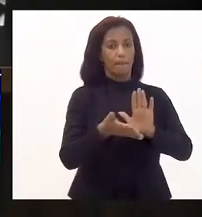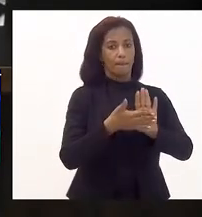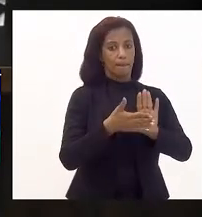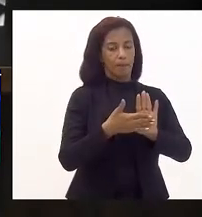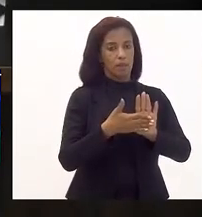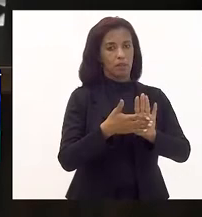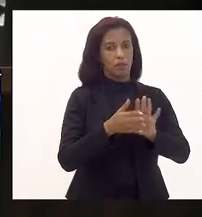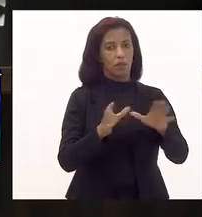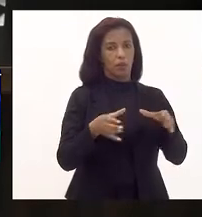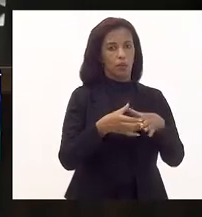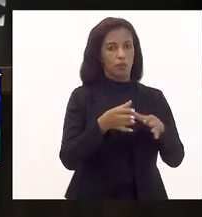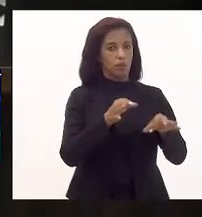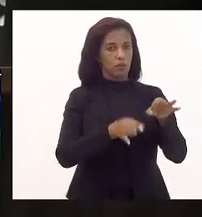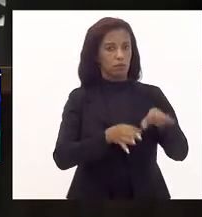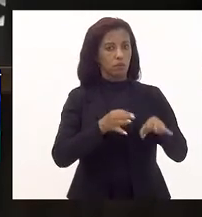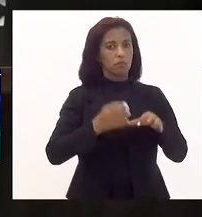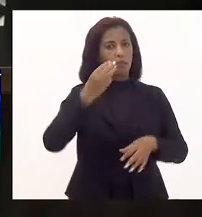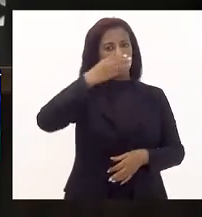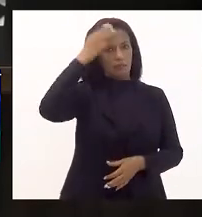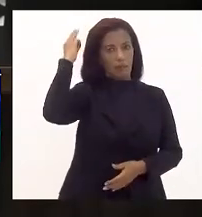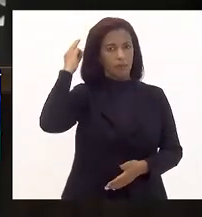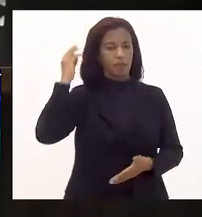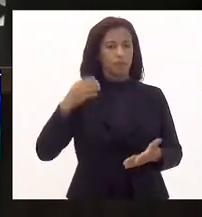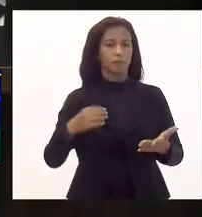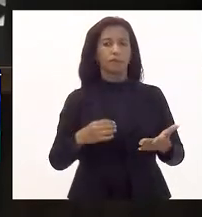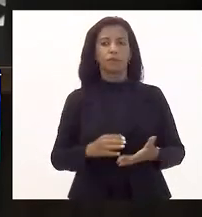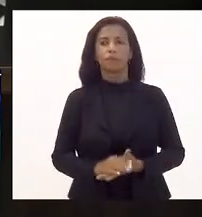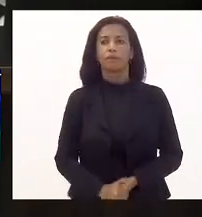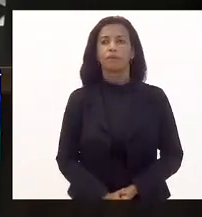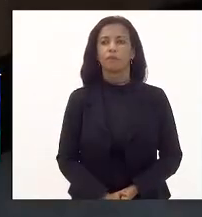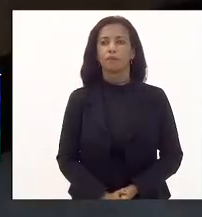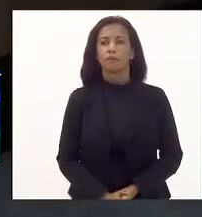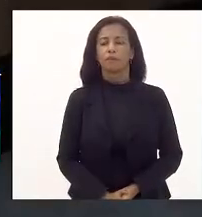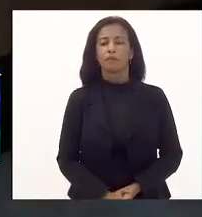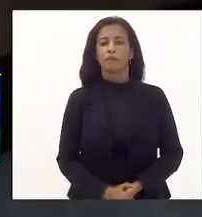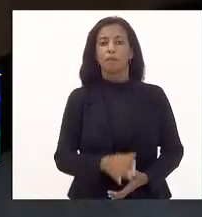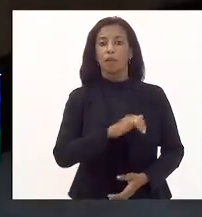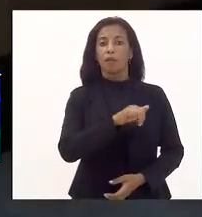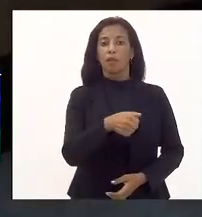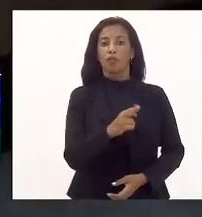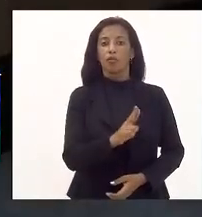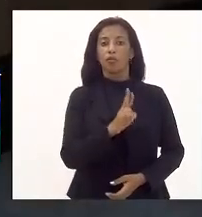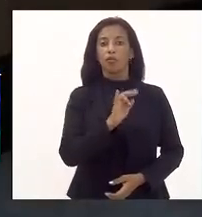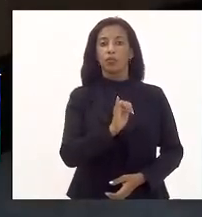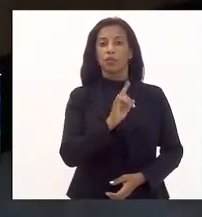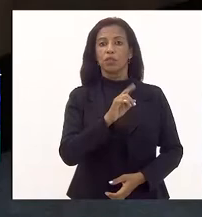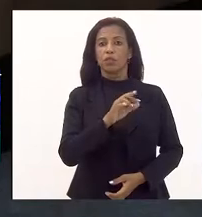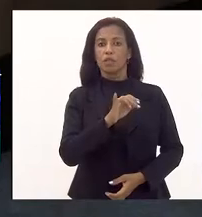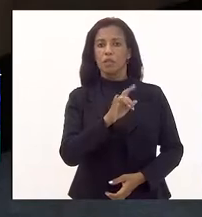comissão, Constituição e Justiça, deputado Márcio Pacheco. Aparecer pela juridicidade, presidente.